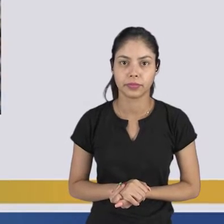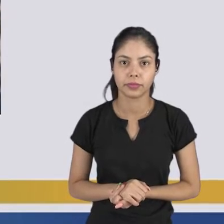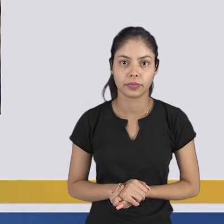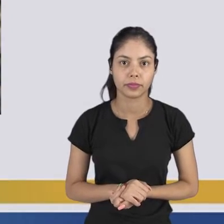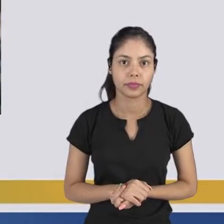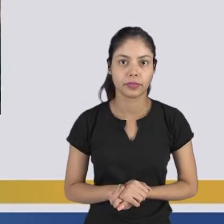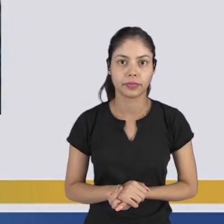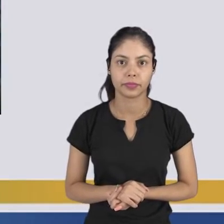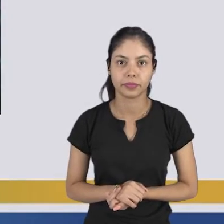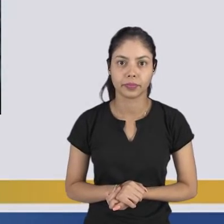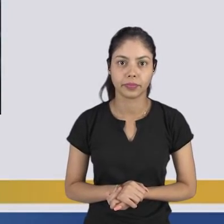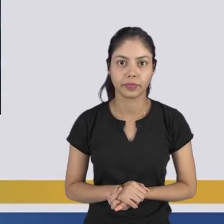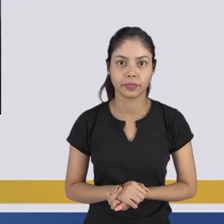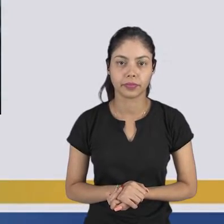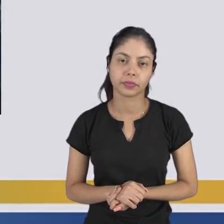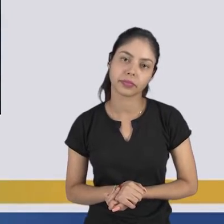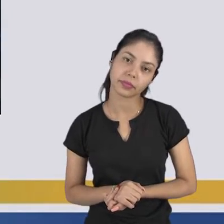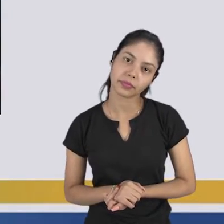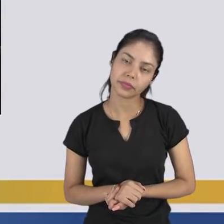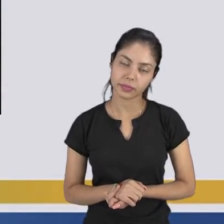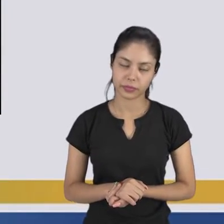E eu